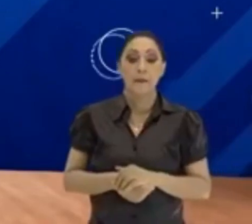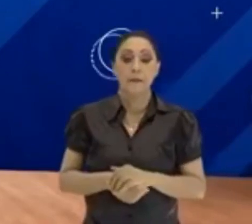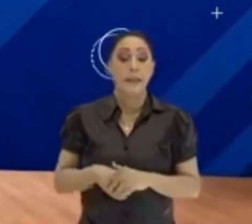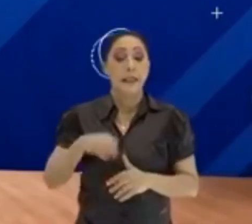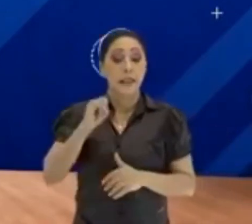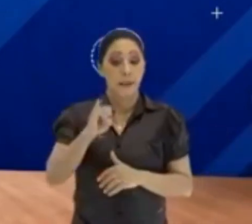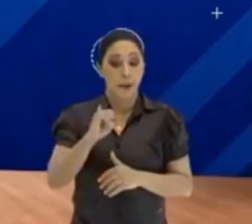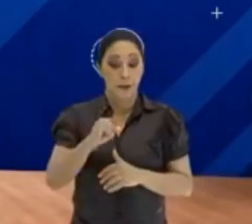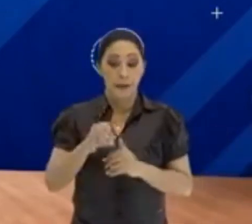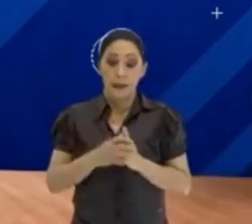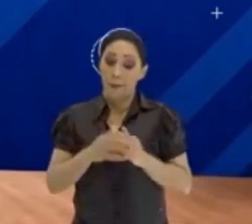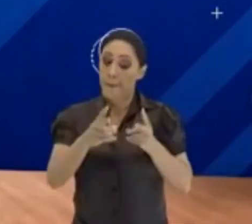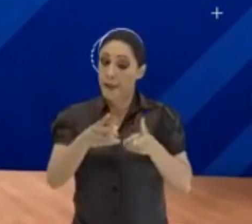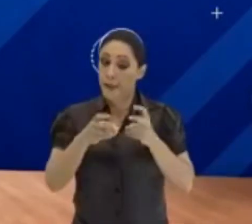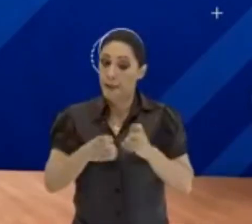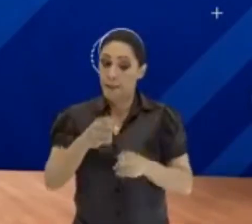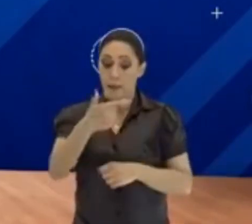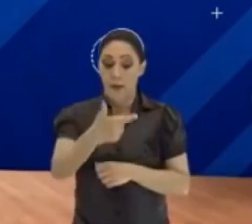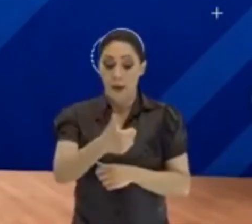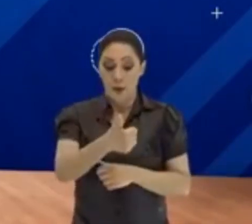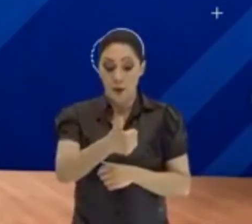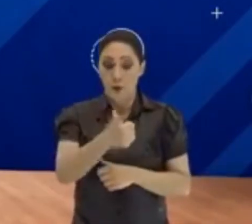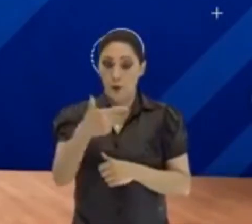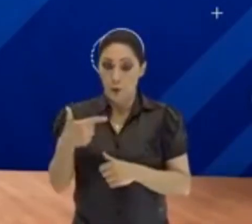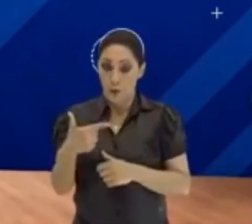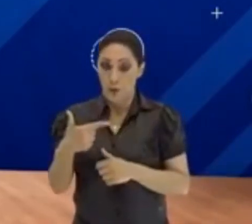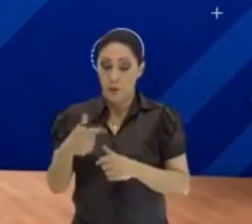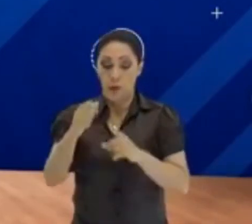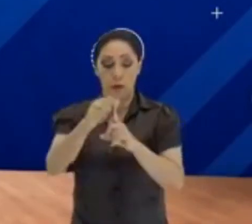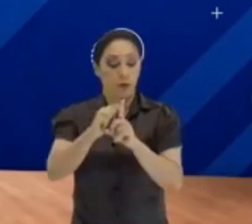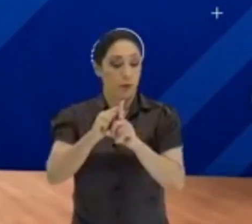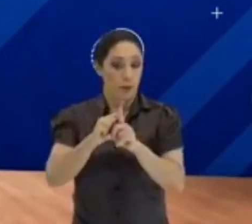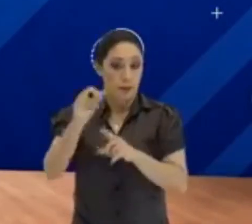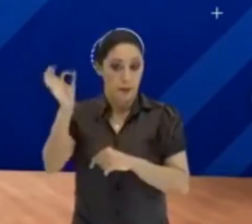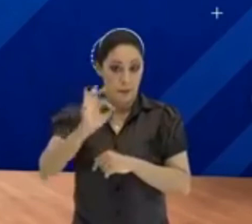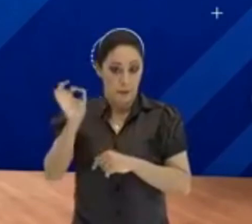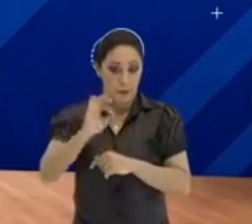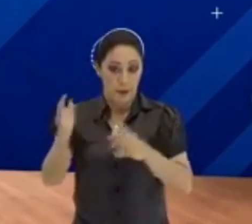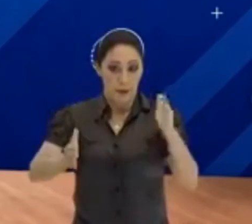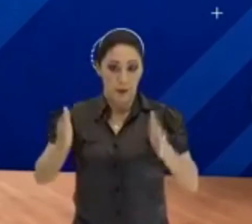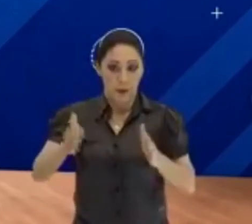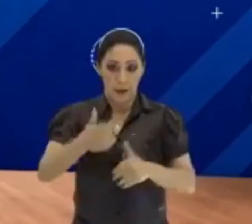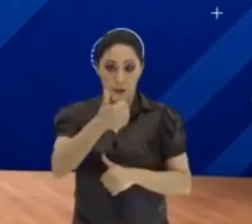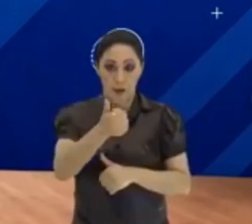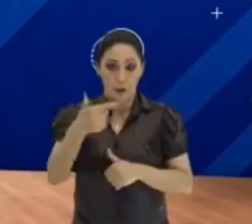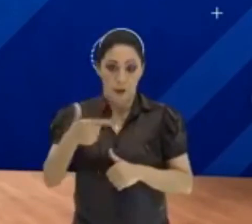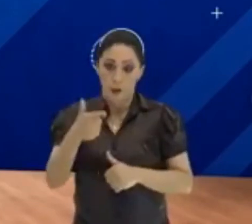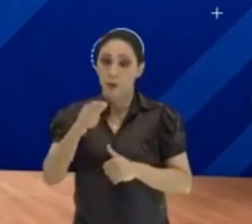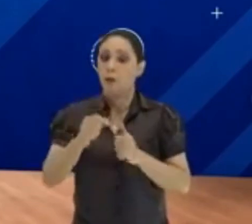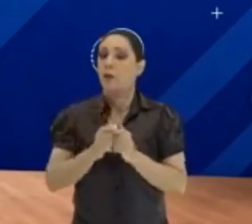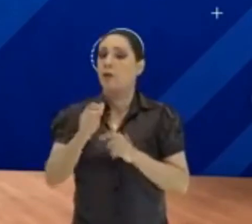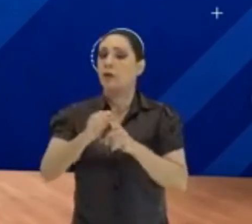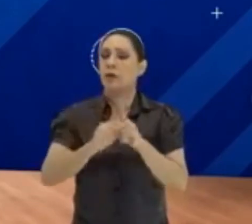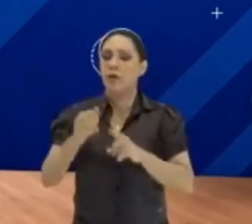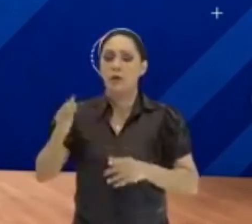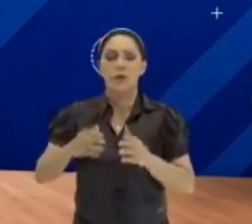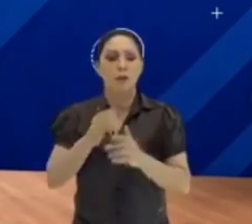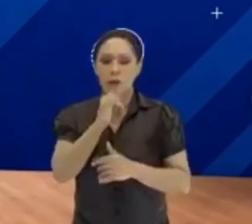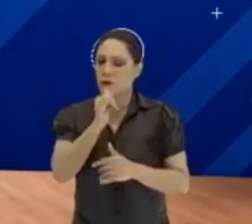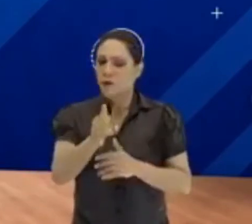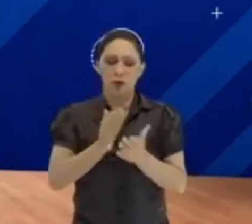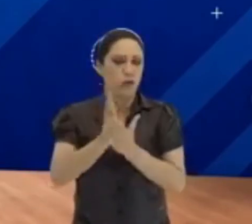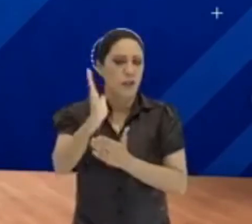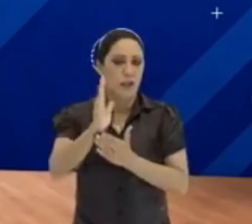você percebeu que é 12%, tá certo? Até em 12 meses. Você poderia ver também o seguinte, direto, direto.